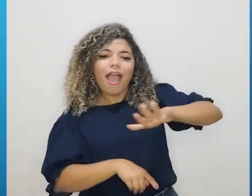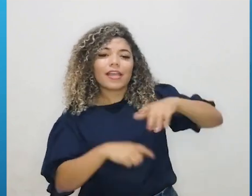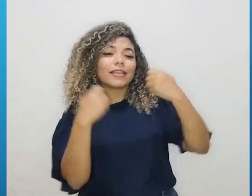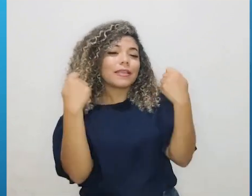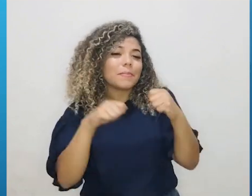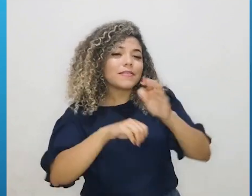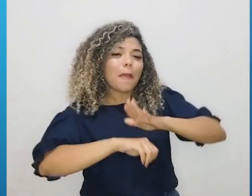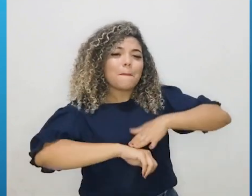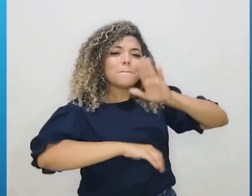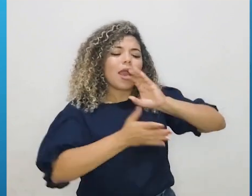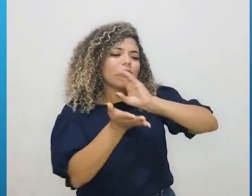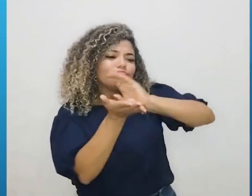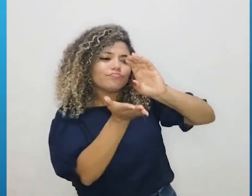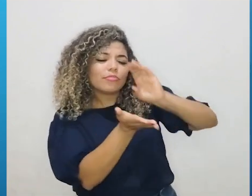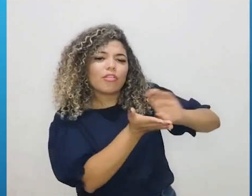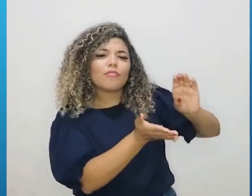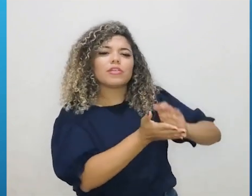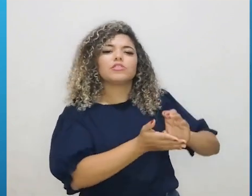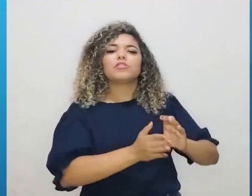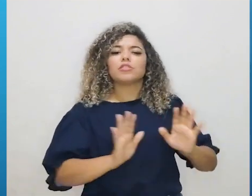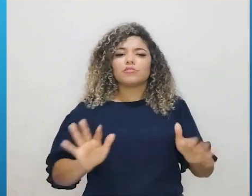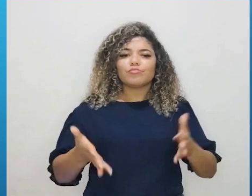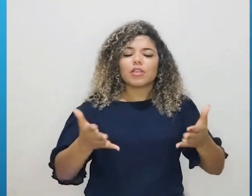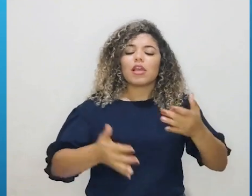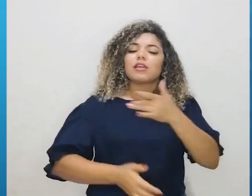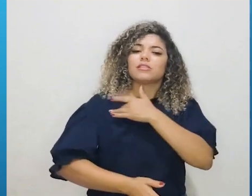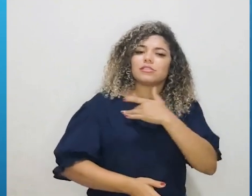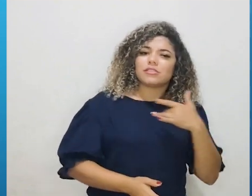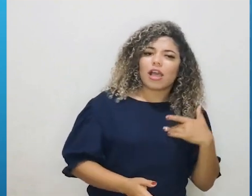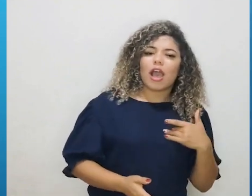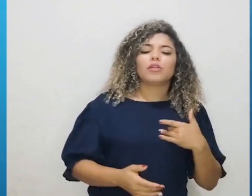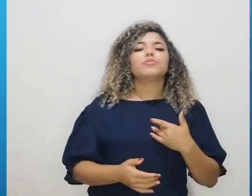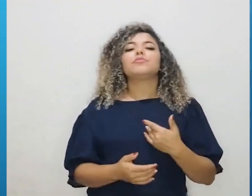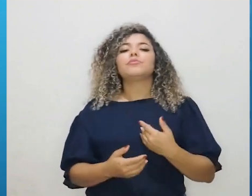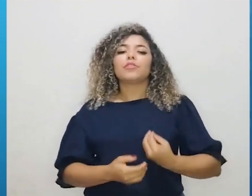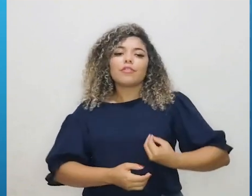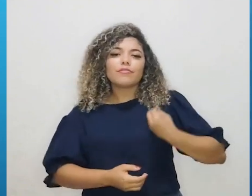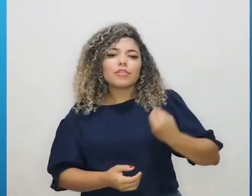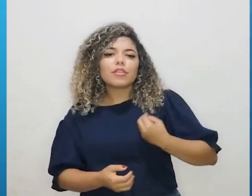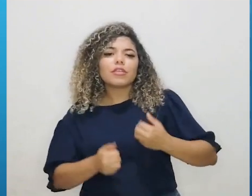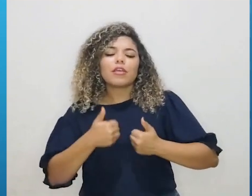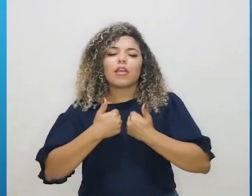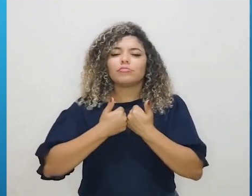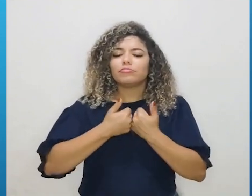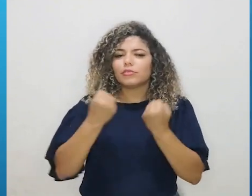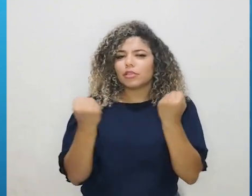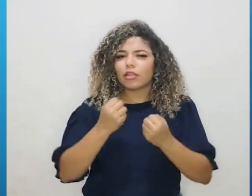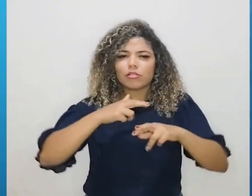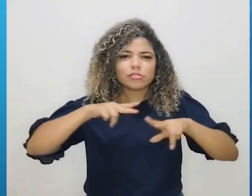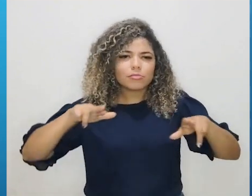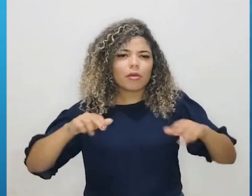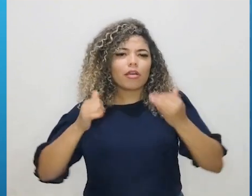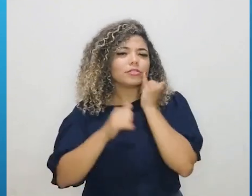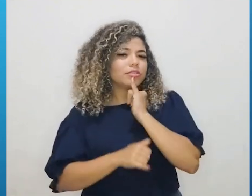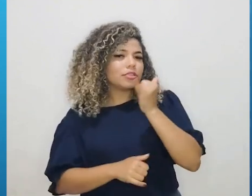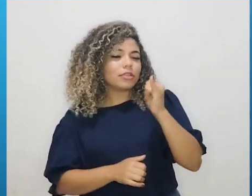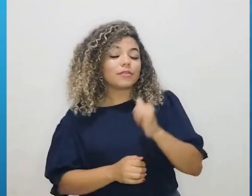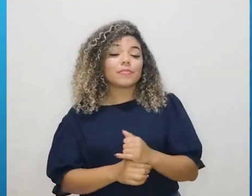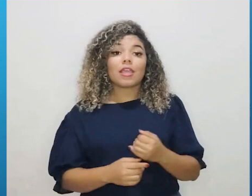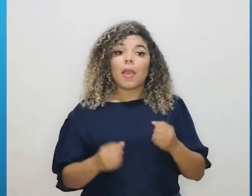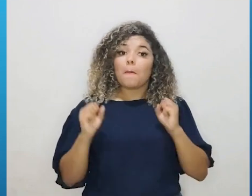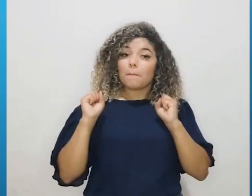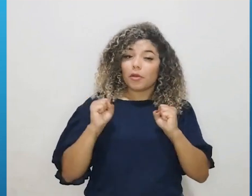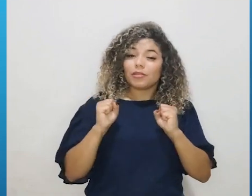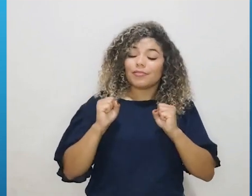prioritário em saúde, educação, habitação, transportes e energia. Então, a gente pode dizer que é uma